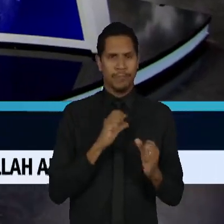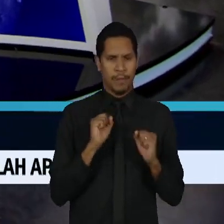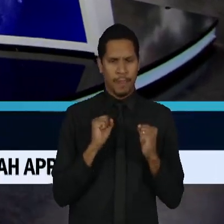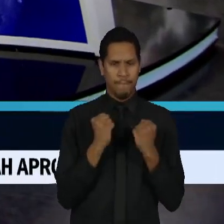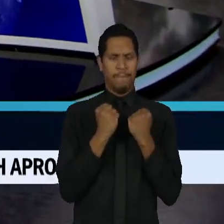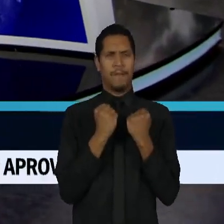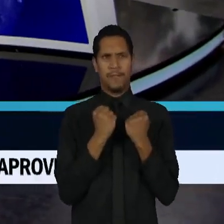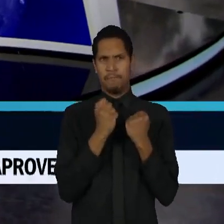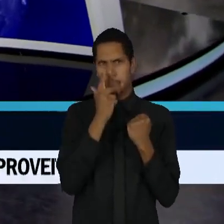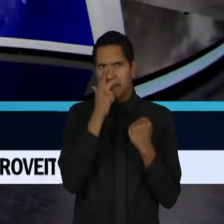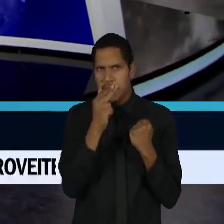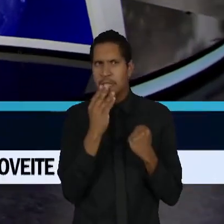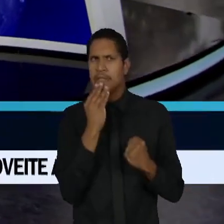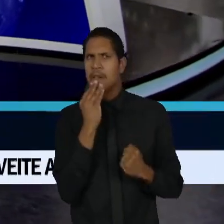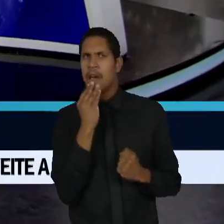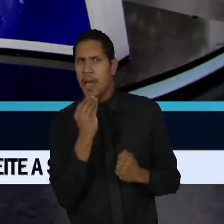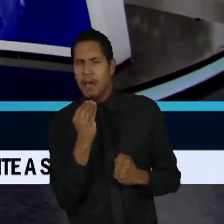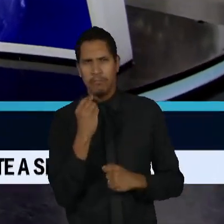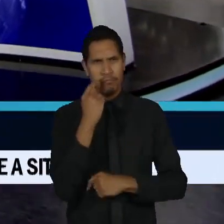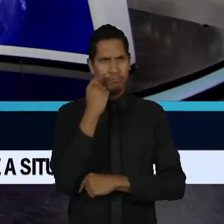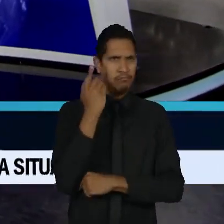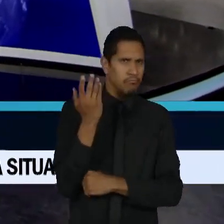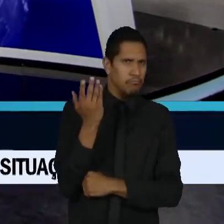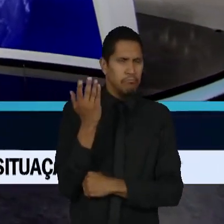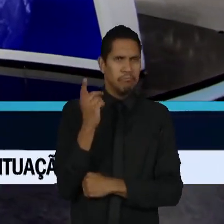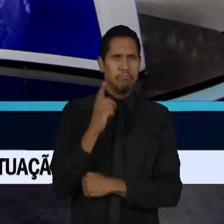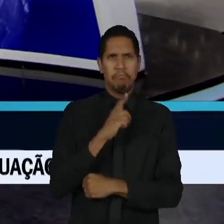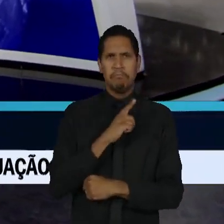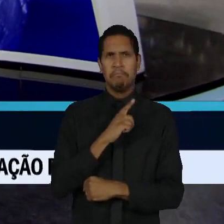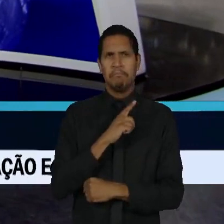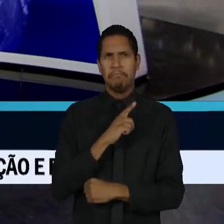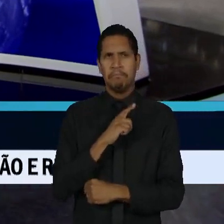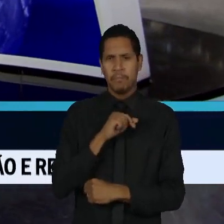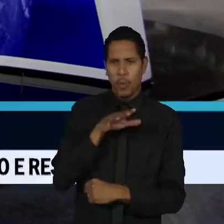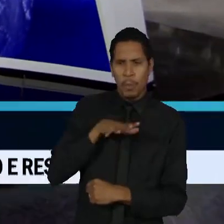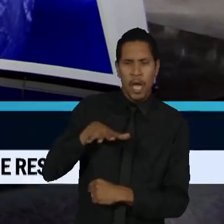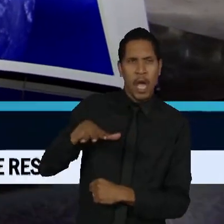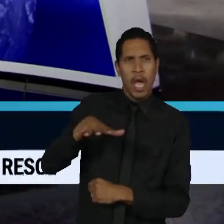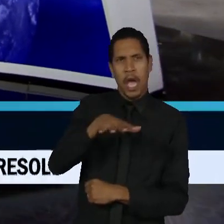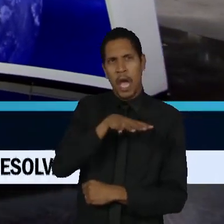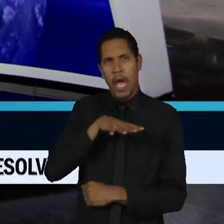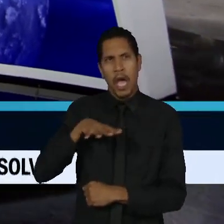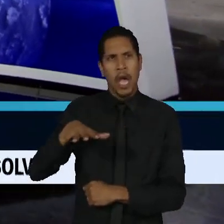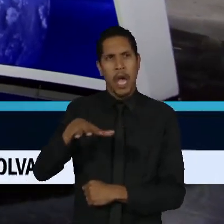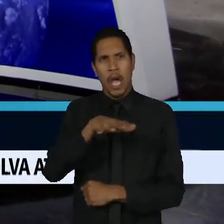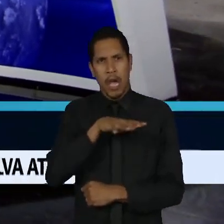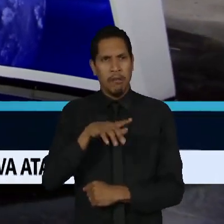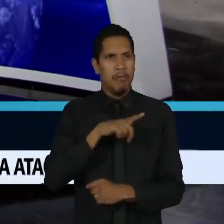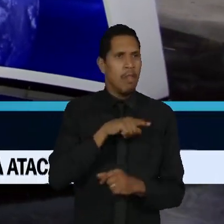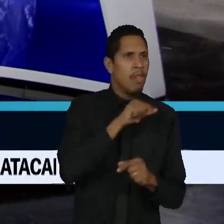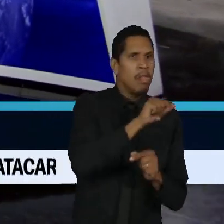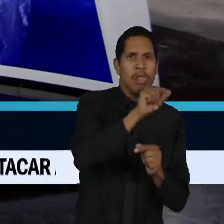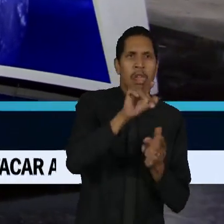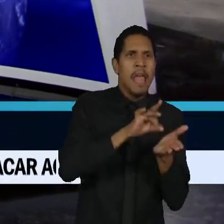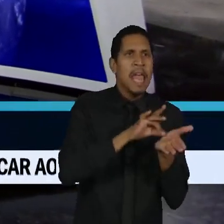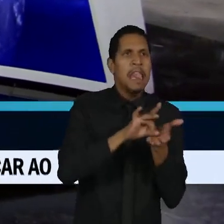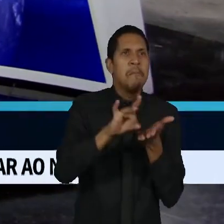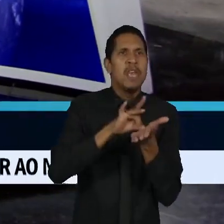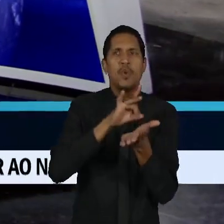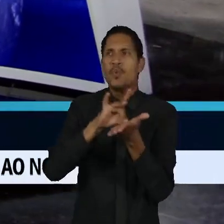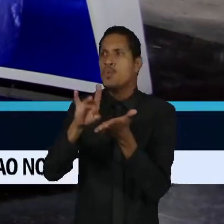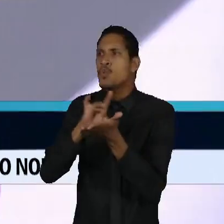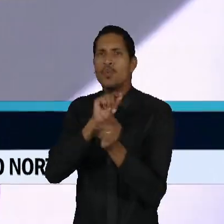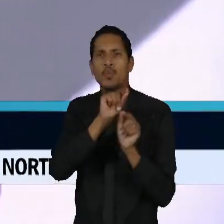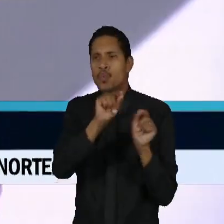uma percepção de que Israel, apesar de estar em um ambiente com muitos inimigos, conseguiria